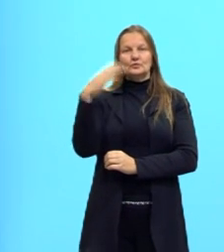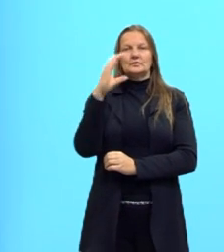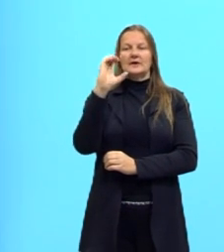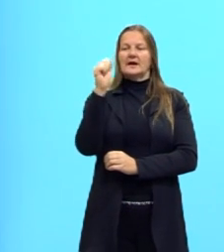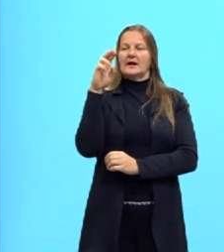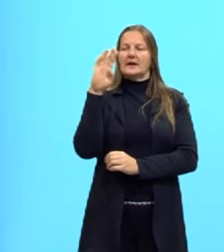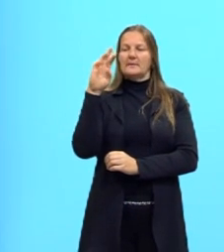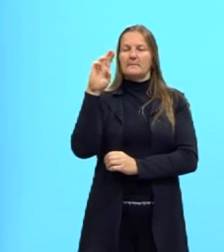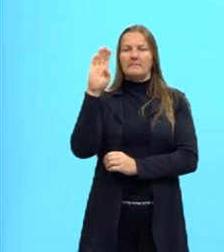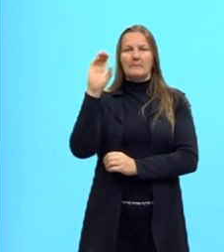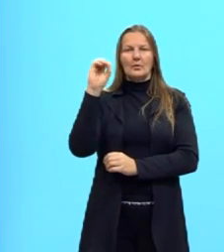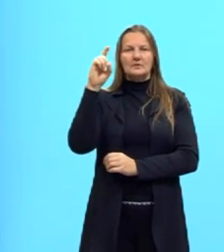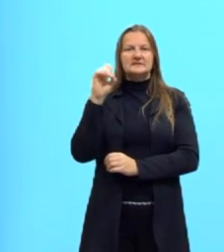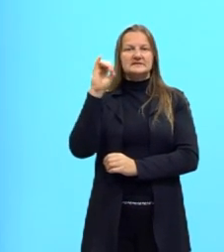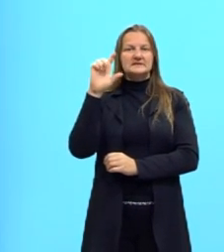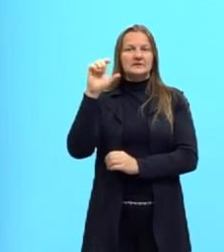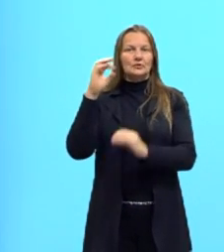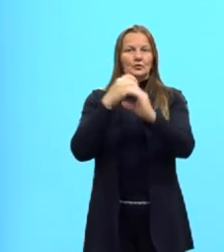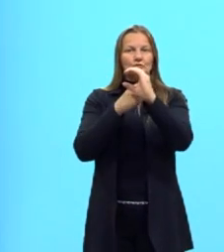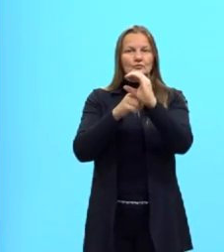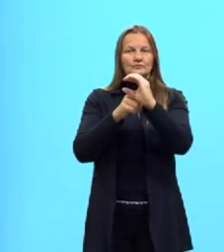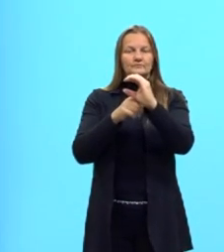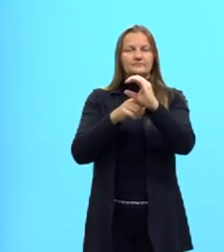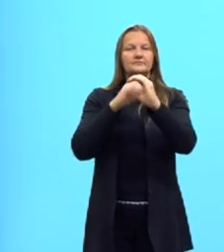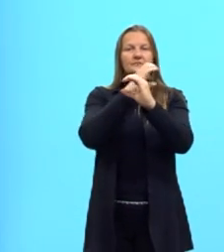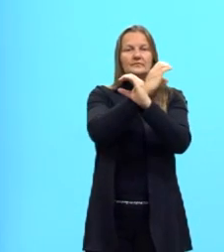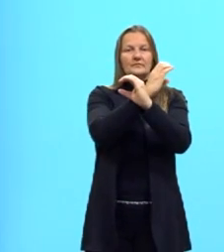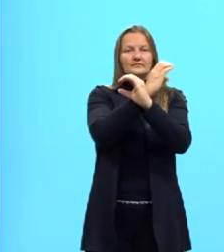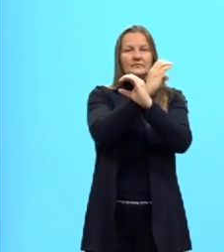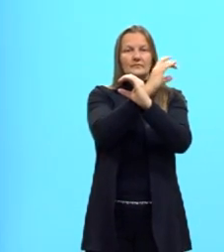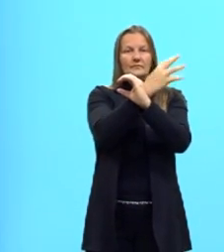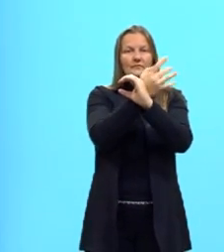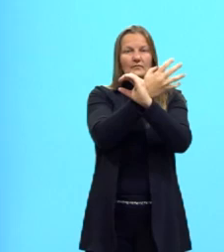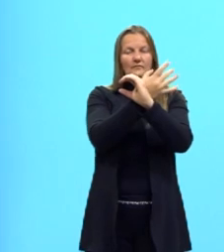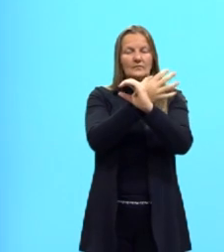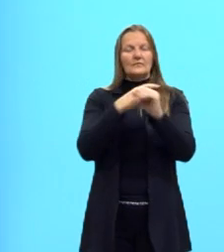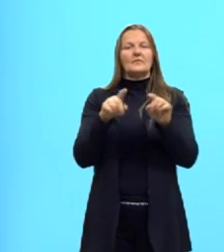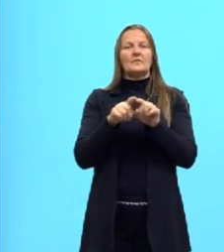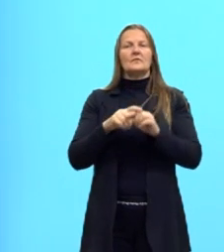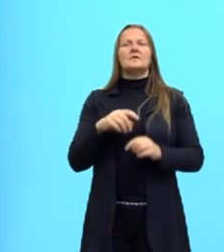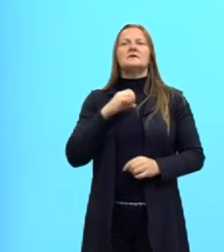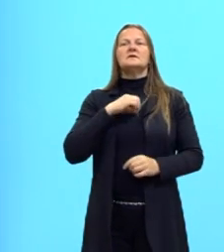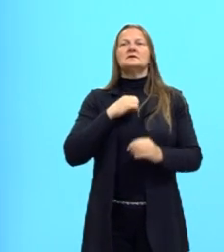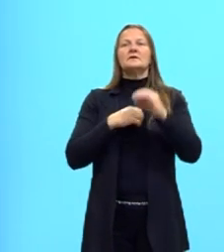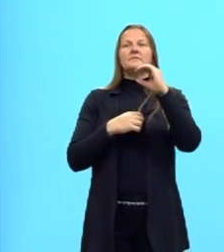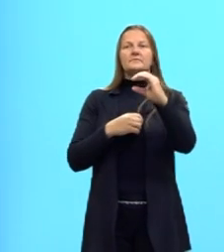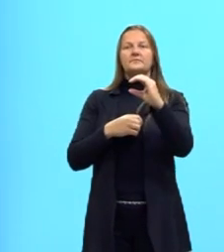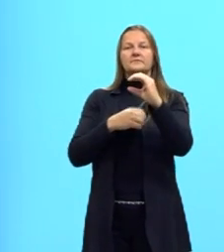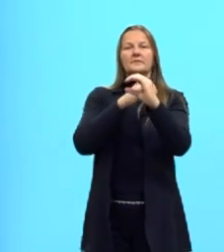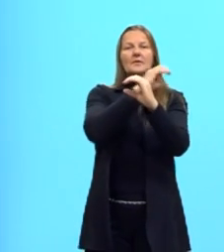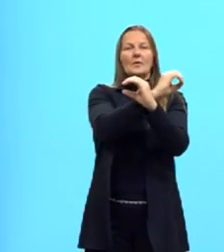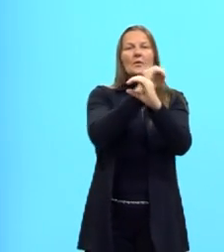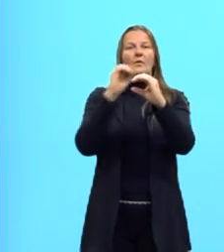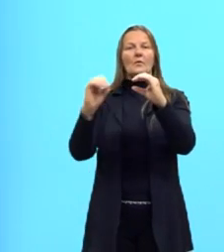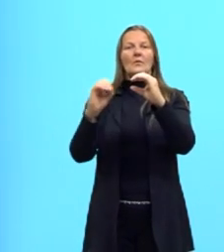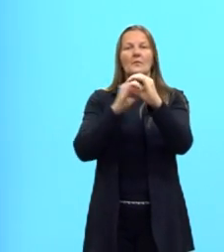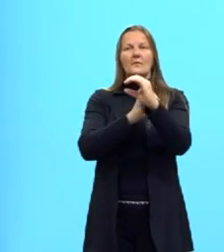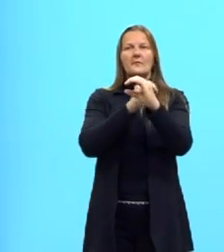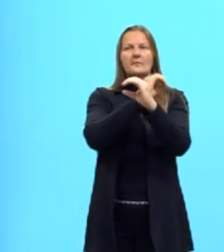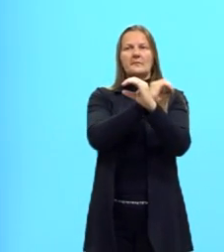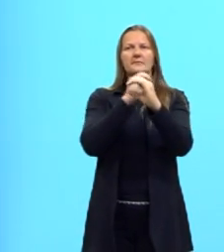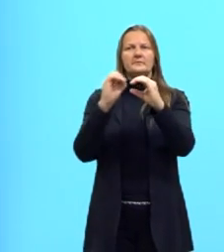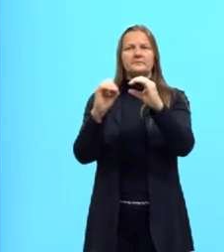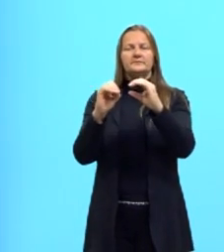a carbonila, que é quando eu tenho uma dupla O ligada a um carbono e neste mesmo